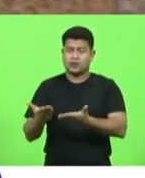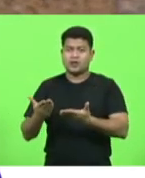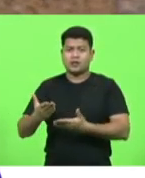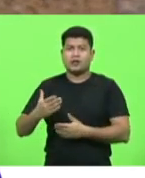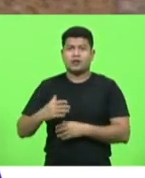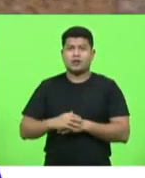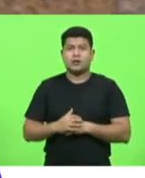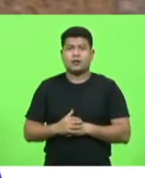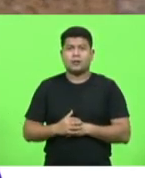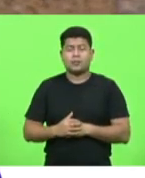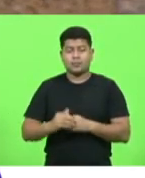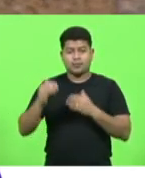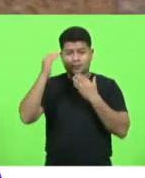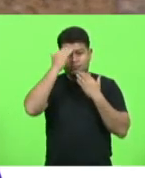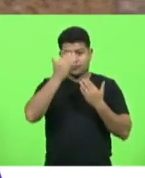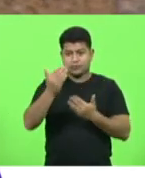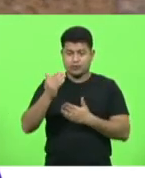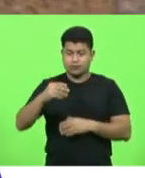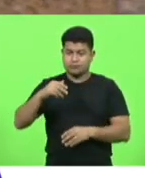muito obrigado presidente